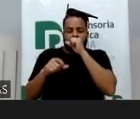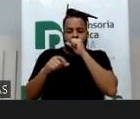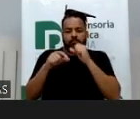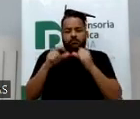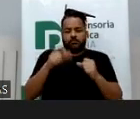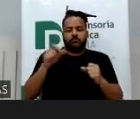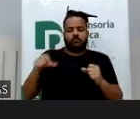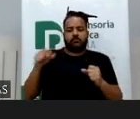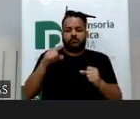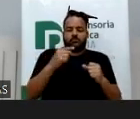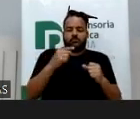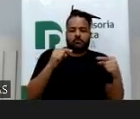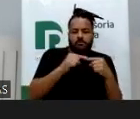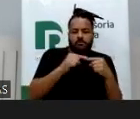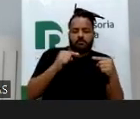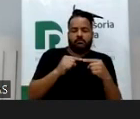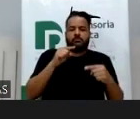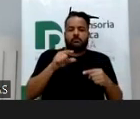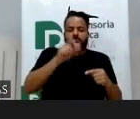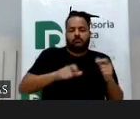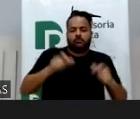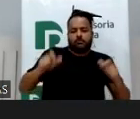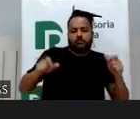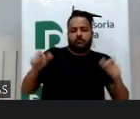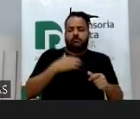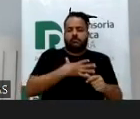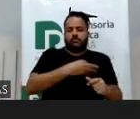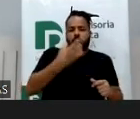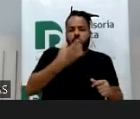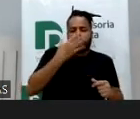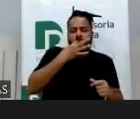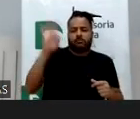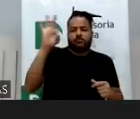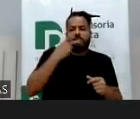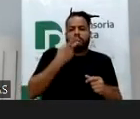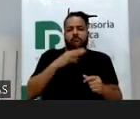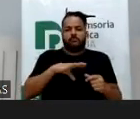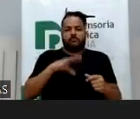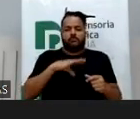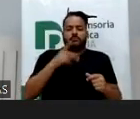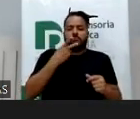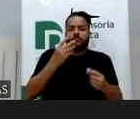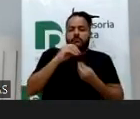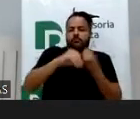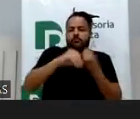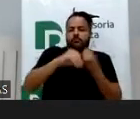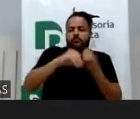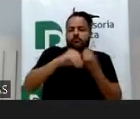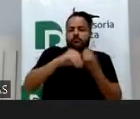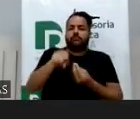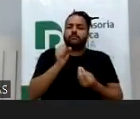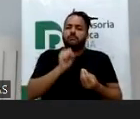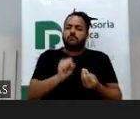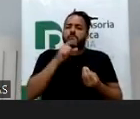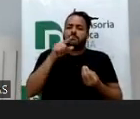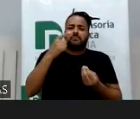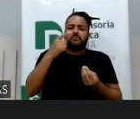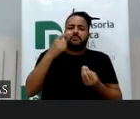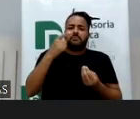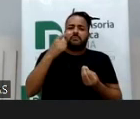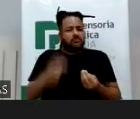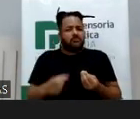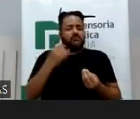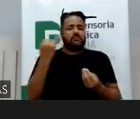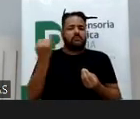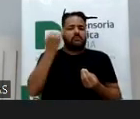diálogos longos, ela postava a filha falando palavras em francês, em português, enfim, então essa é uma pessoa interessante por quê? Porque ela é uma